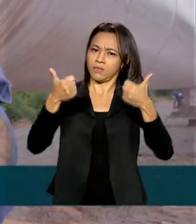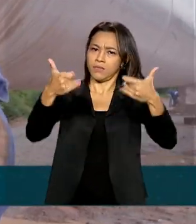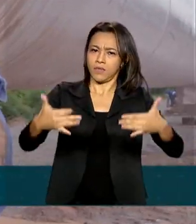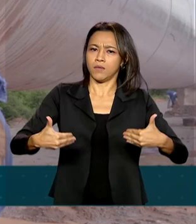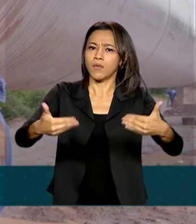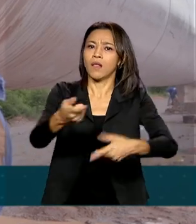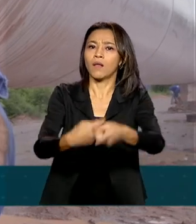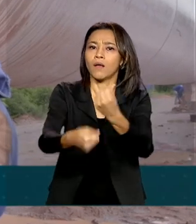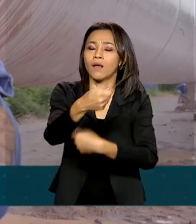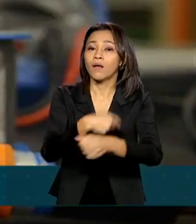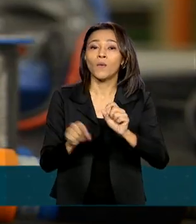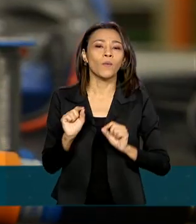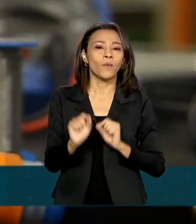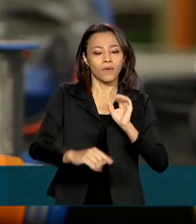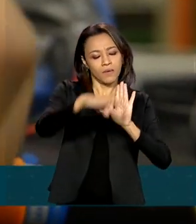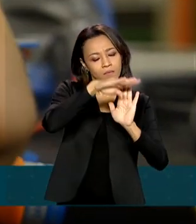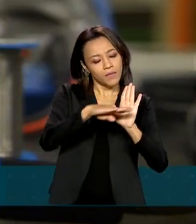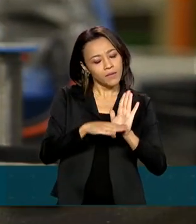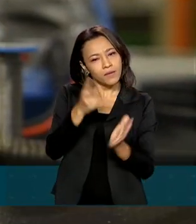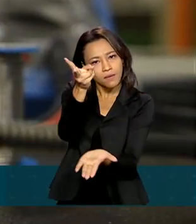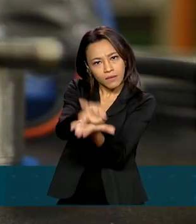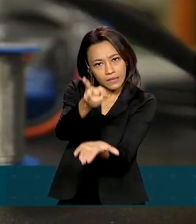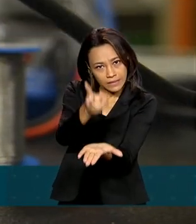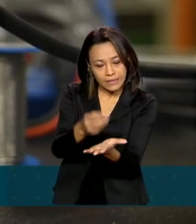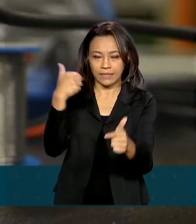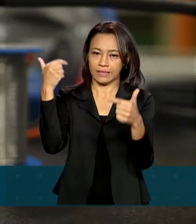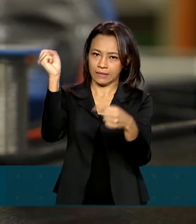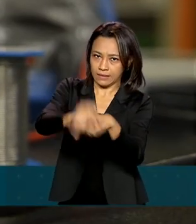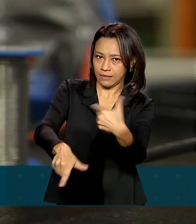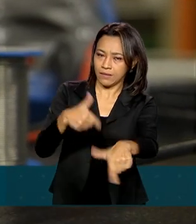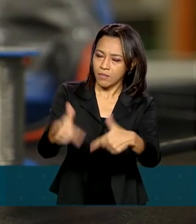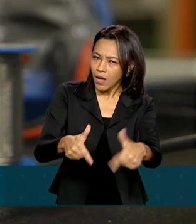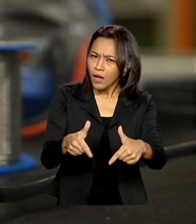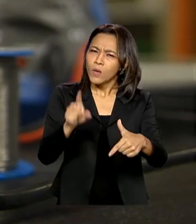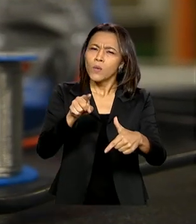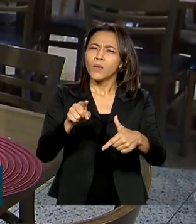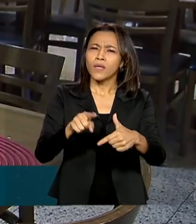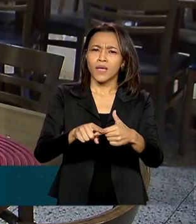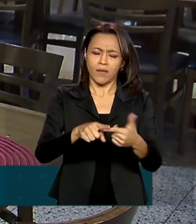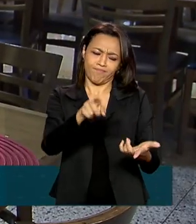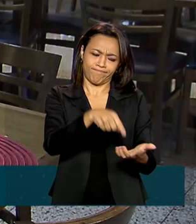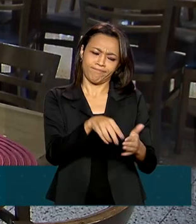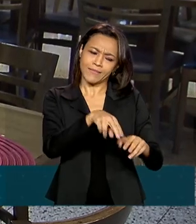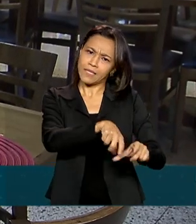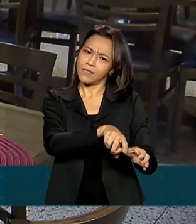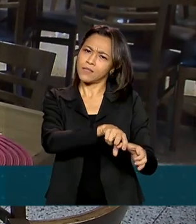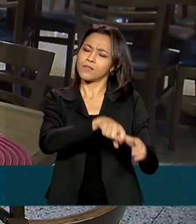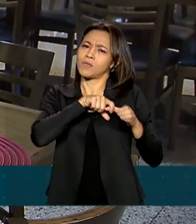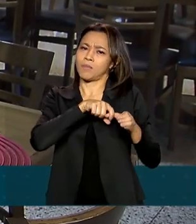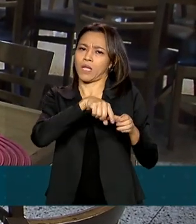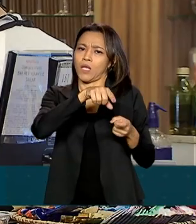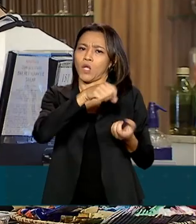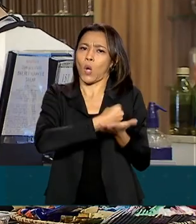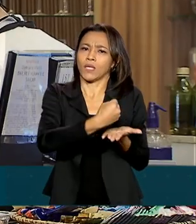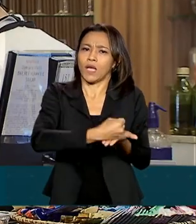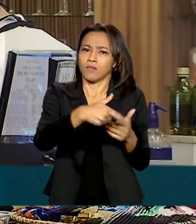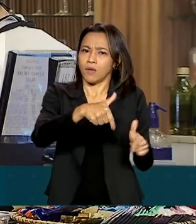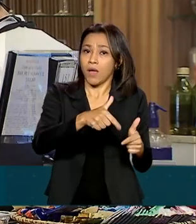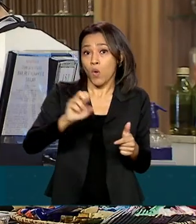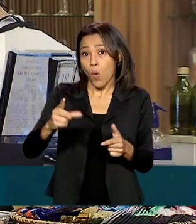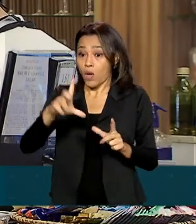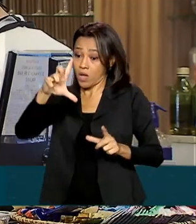O programa de manutenção do emprego e da renda permite a suspensão do contrato de trabalho ou a redução da jornada e do